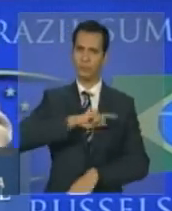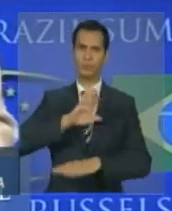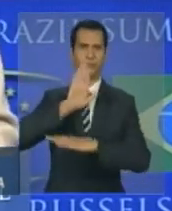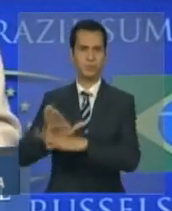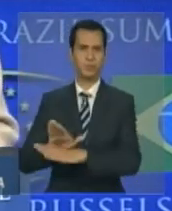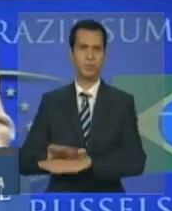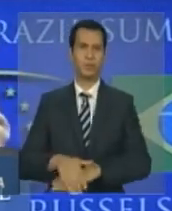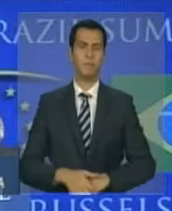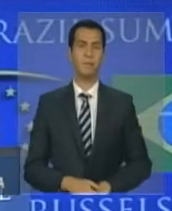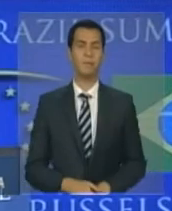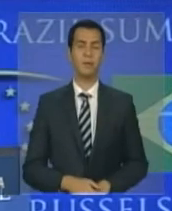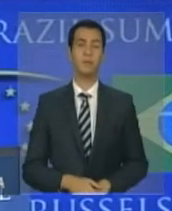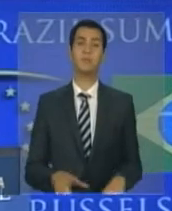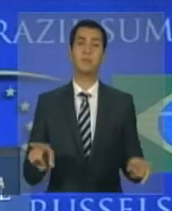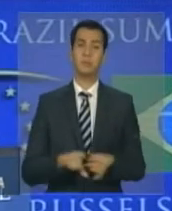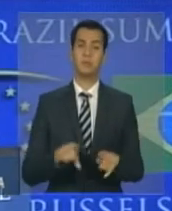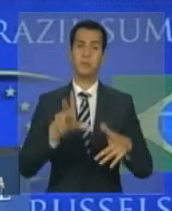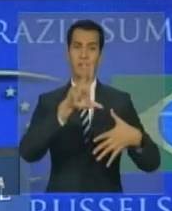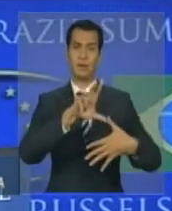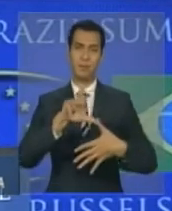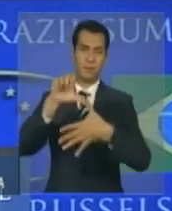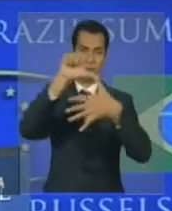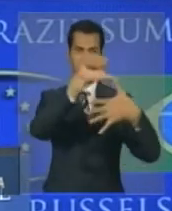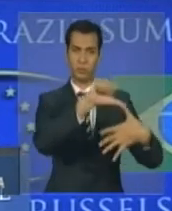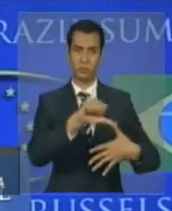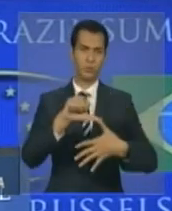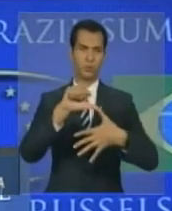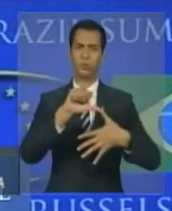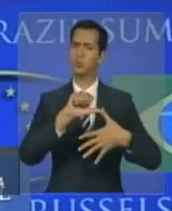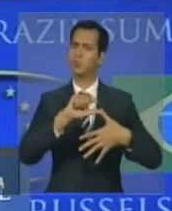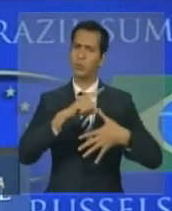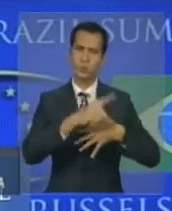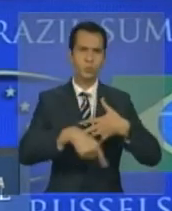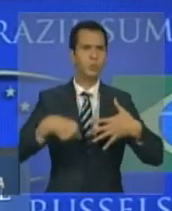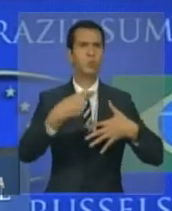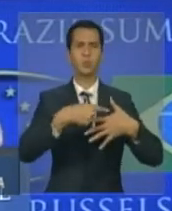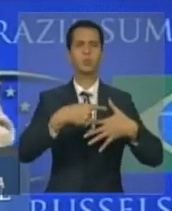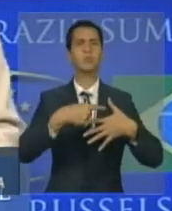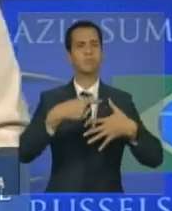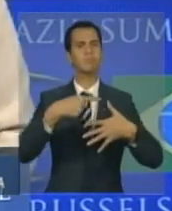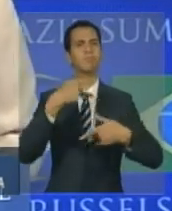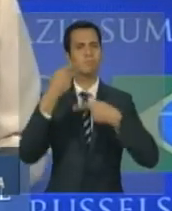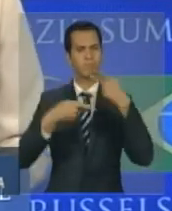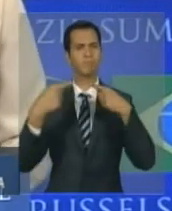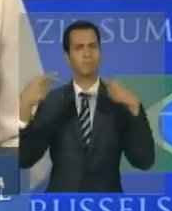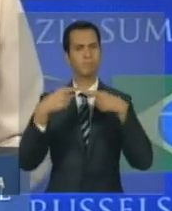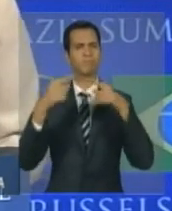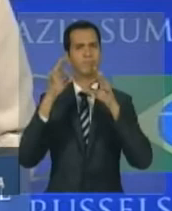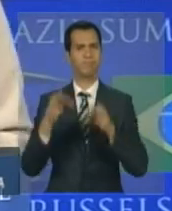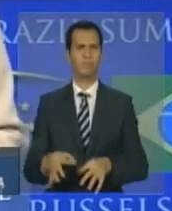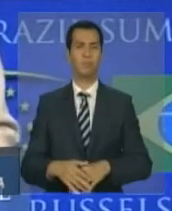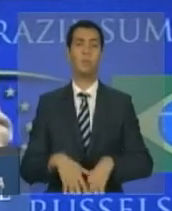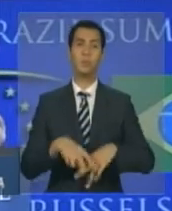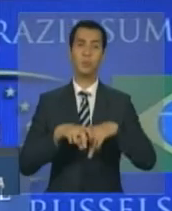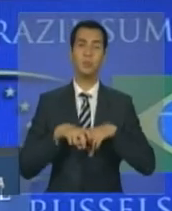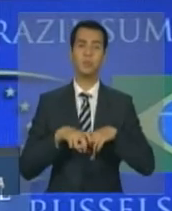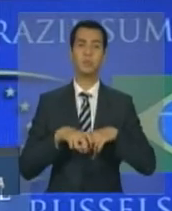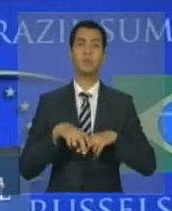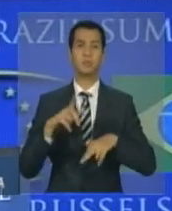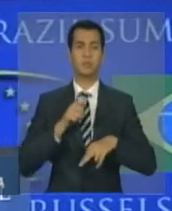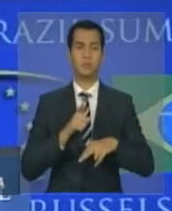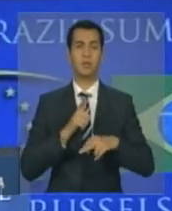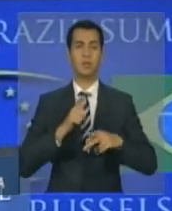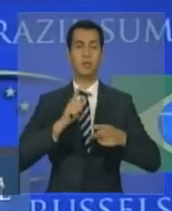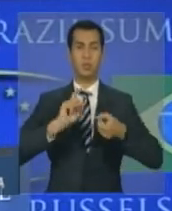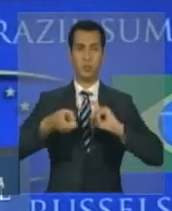qual toda a América do Sul deve também fazer-se presente. Por isso, os ministros da Fazenda da Unasul vão